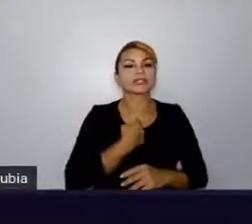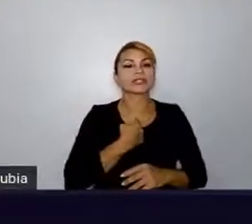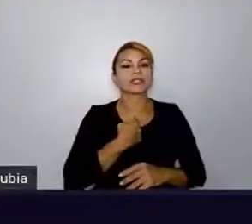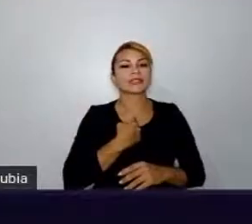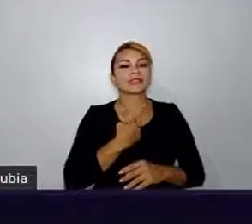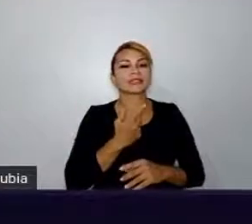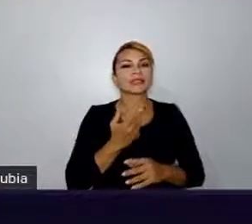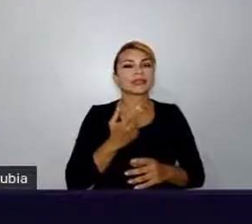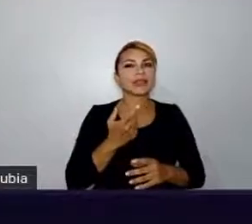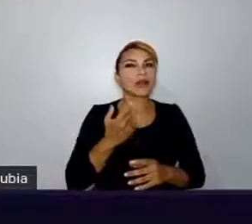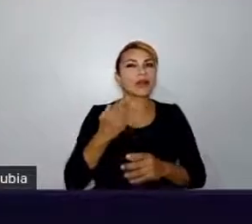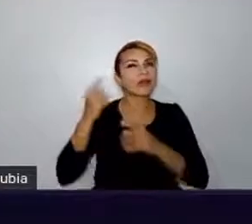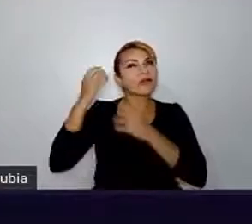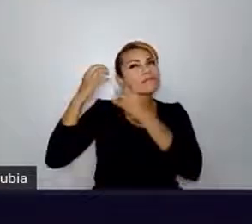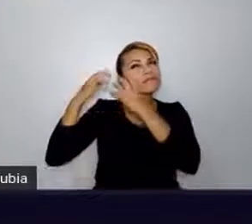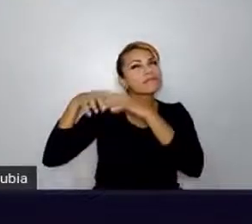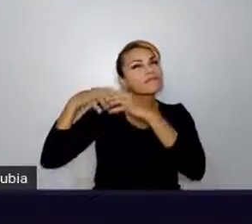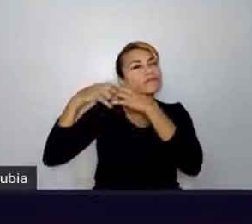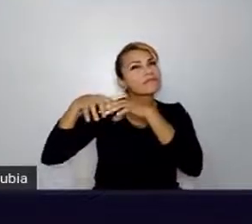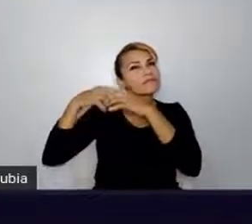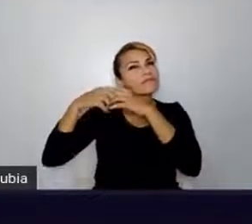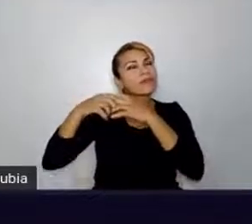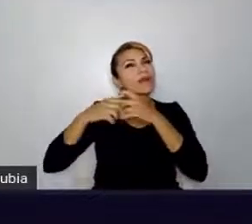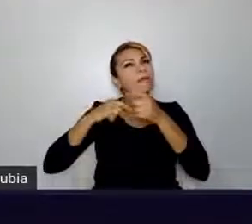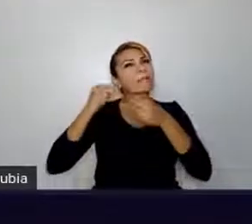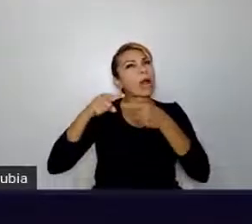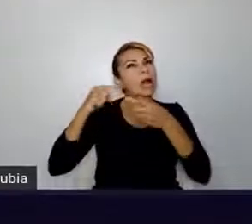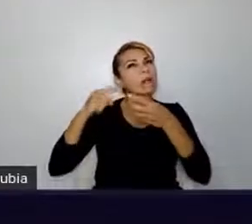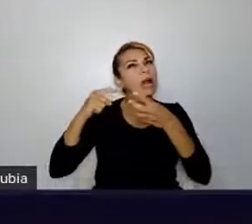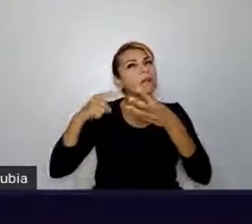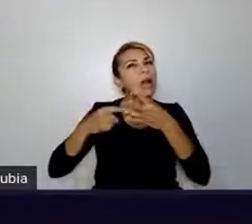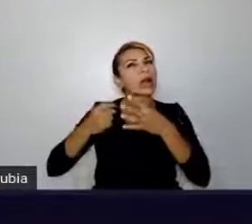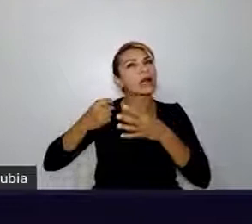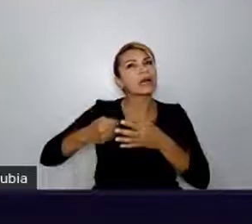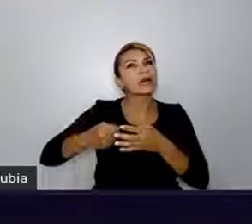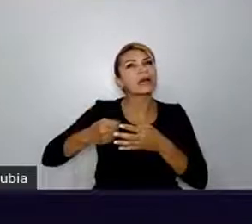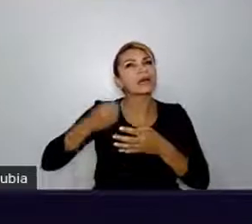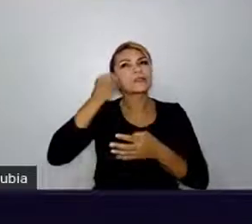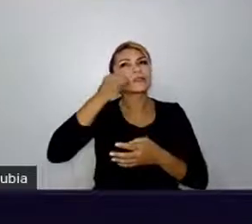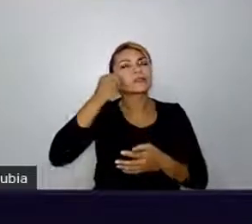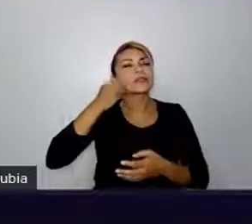especulações por causa de experiências anteriores, por exemplo.